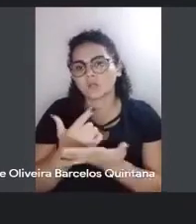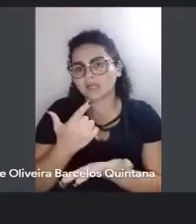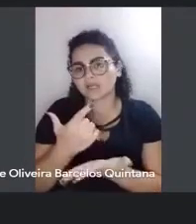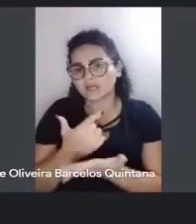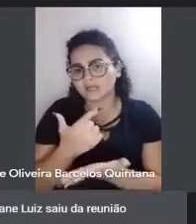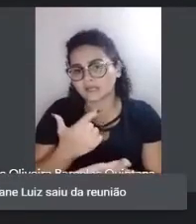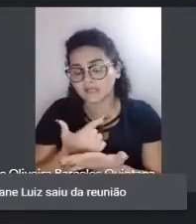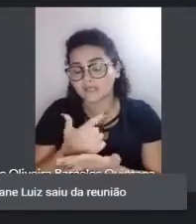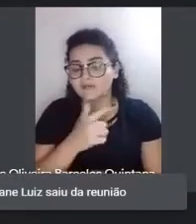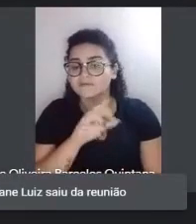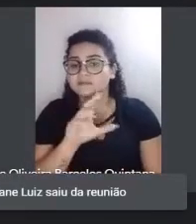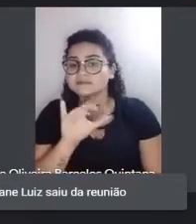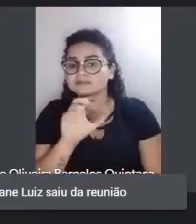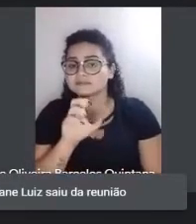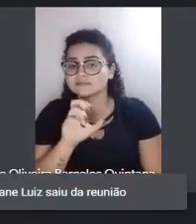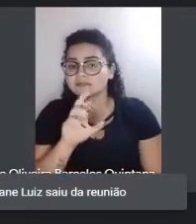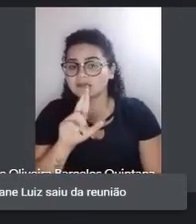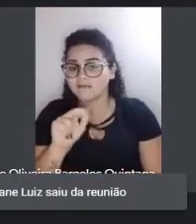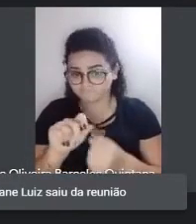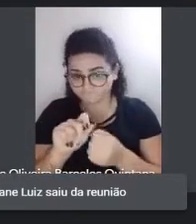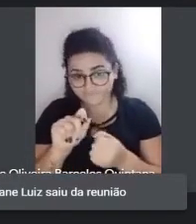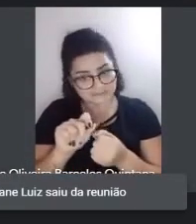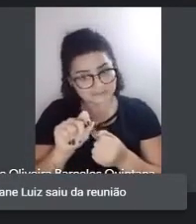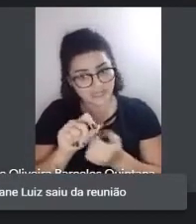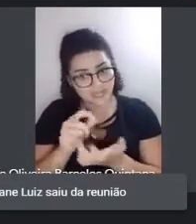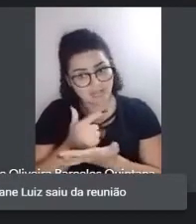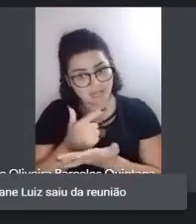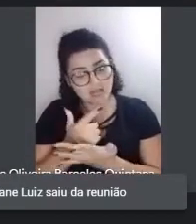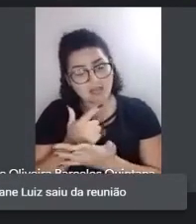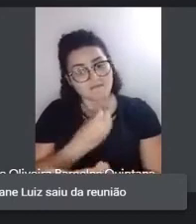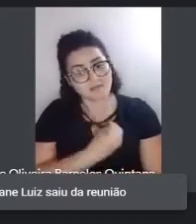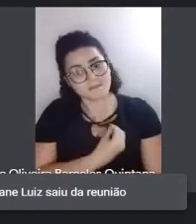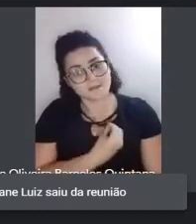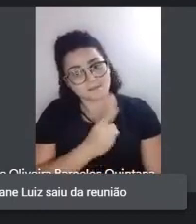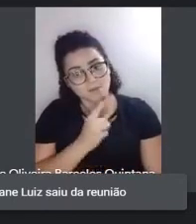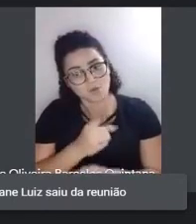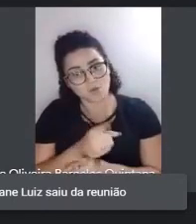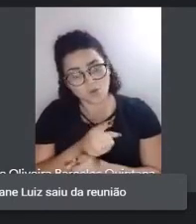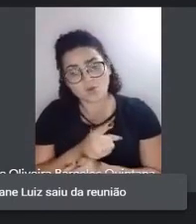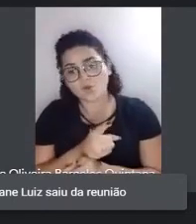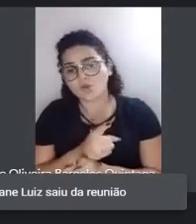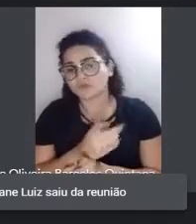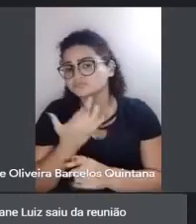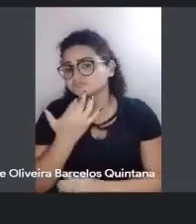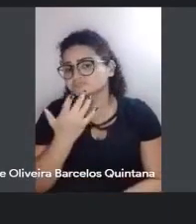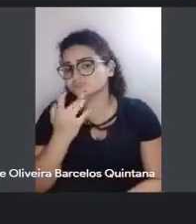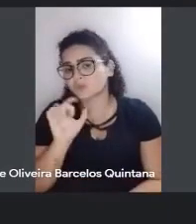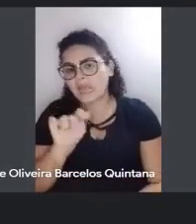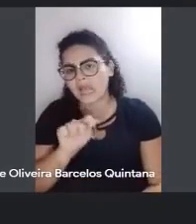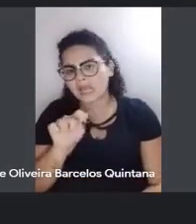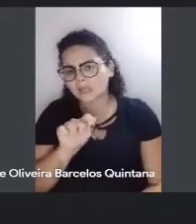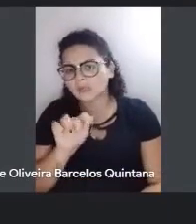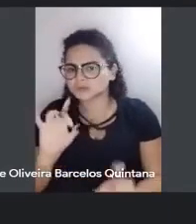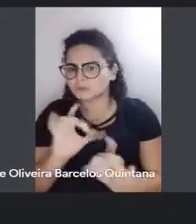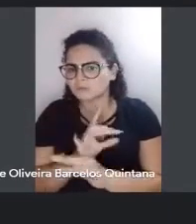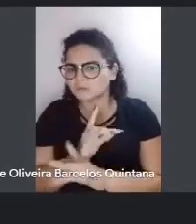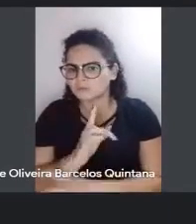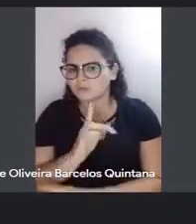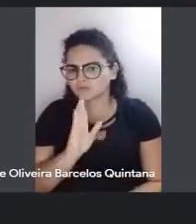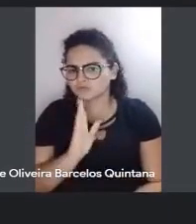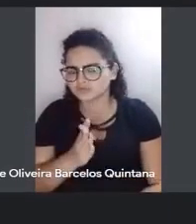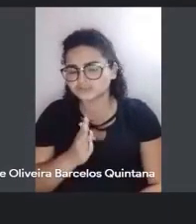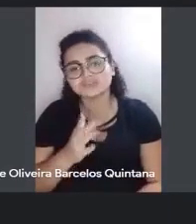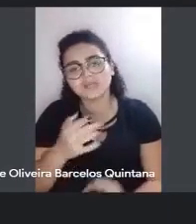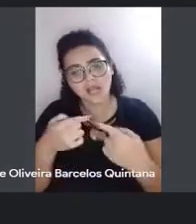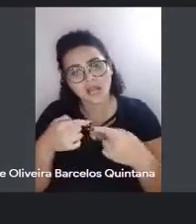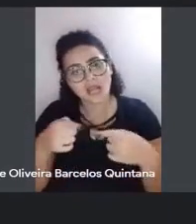participou hoje também Do nosso encontro Que ela deve estar Para agosto Já deve estar pronta Também podemos botar